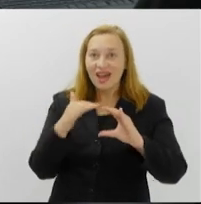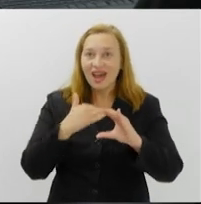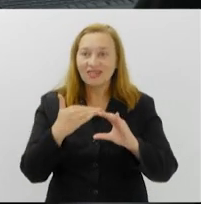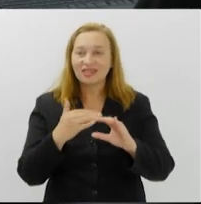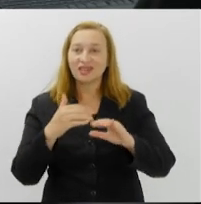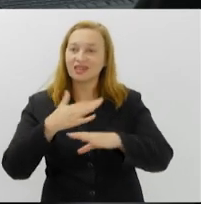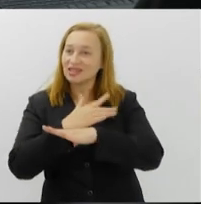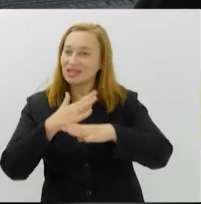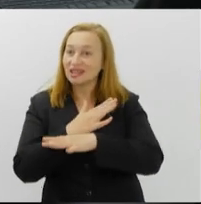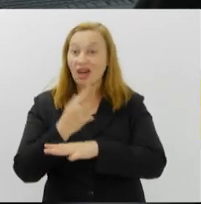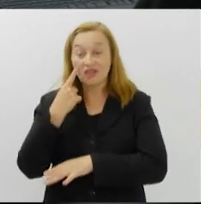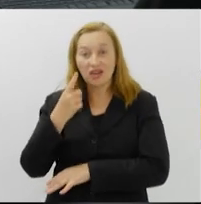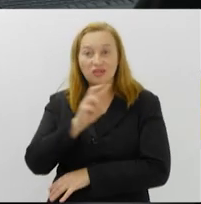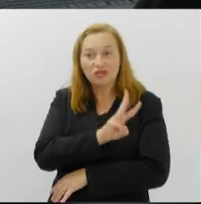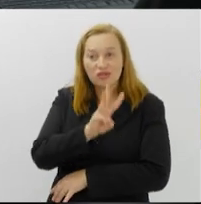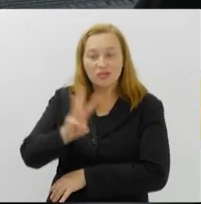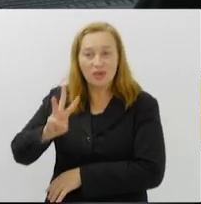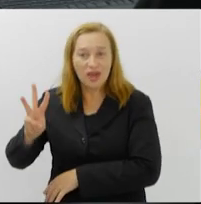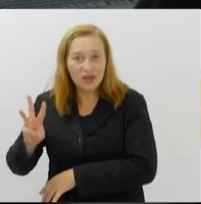acessar nosso e-mail